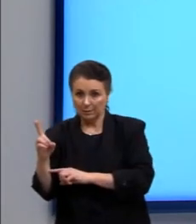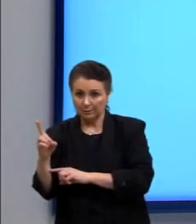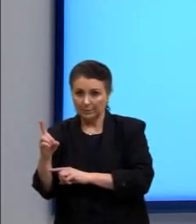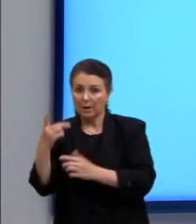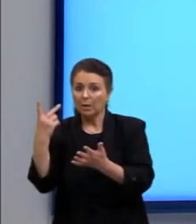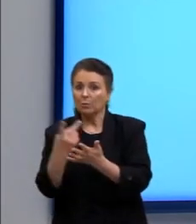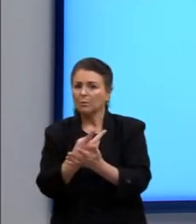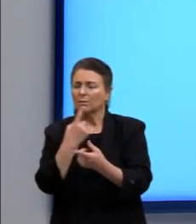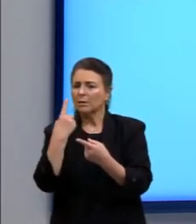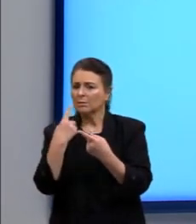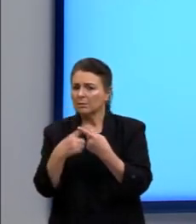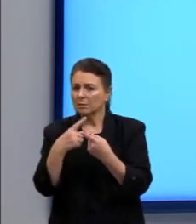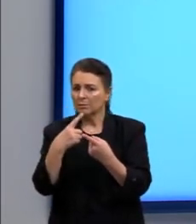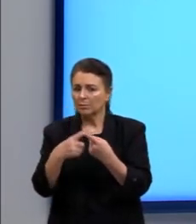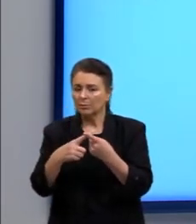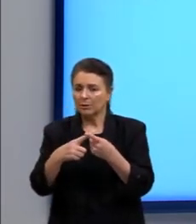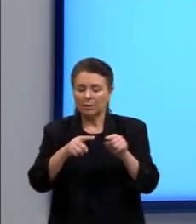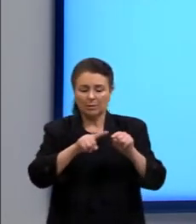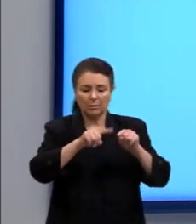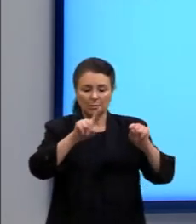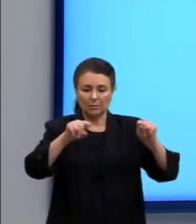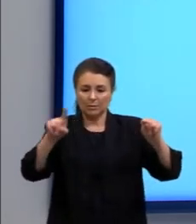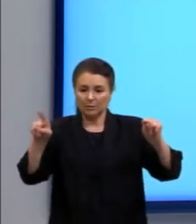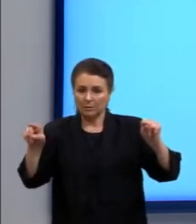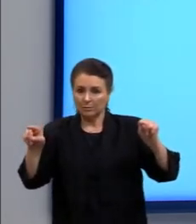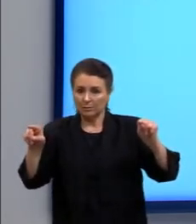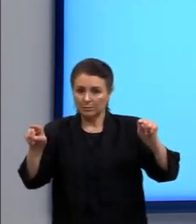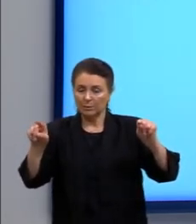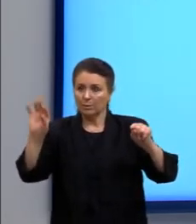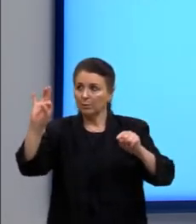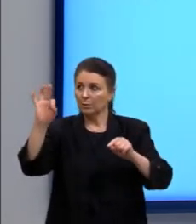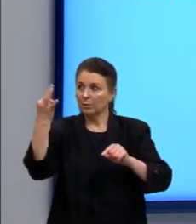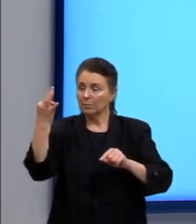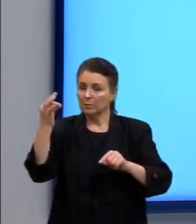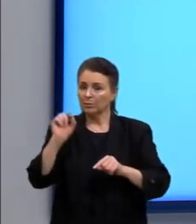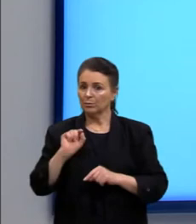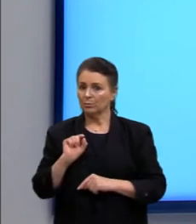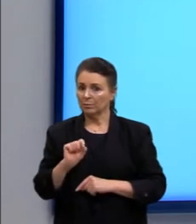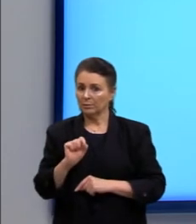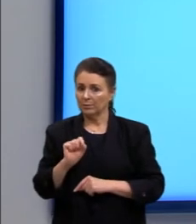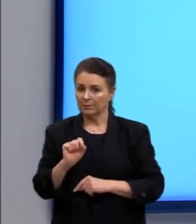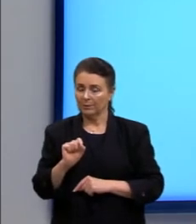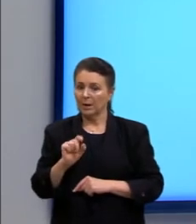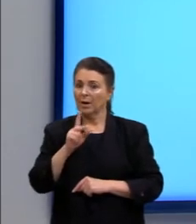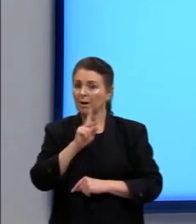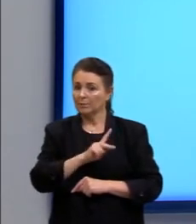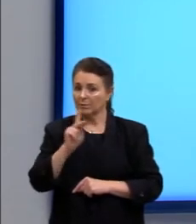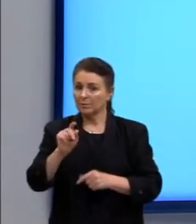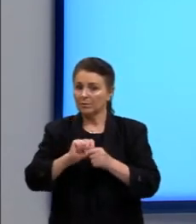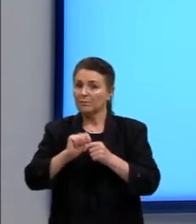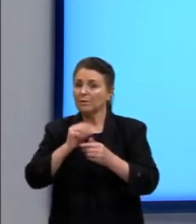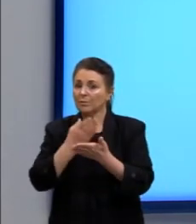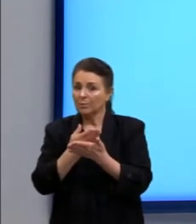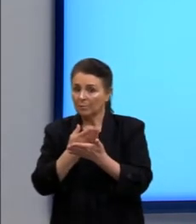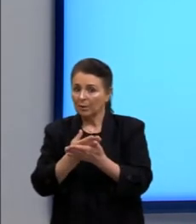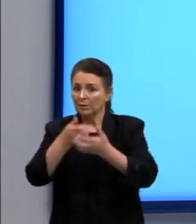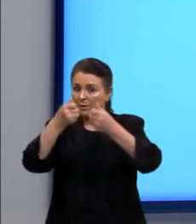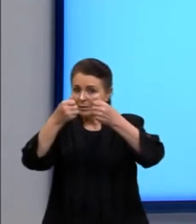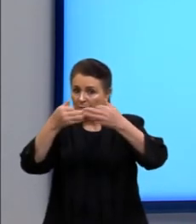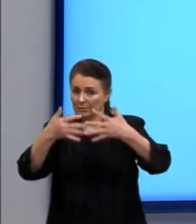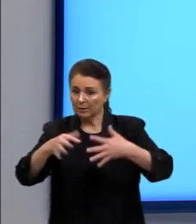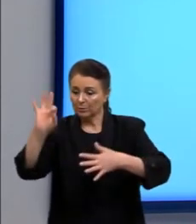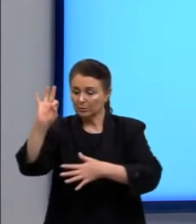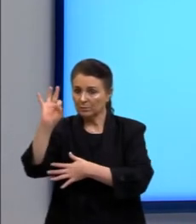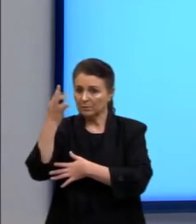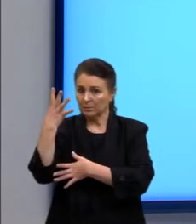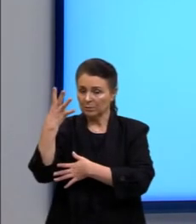meio do fenômeno ondulatório D. Então, a gente fez, né, uma aula somente sobre esses fenômenos